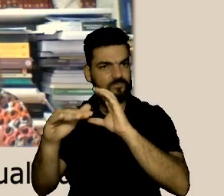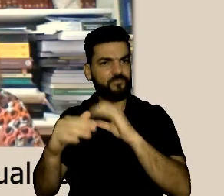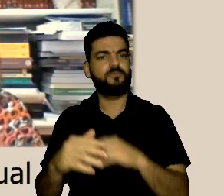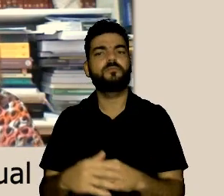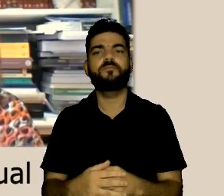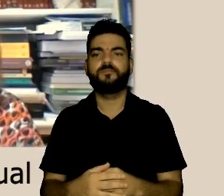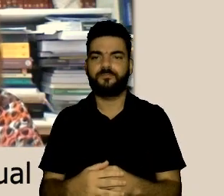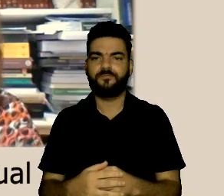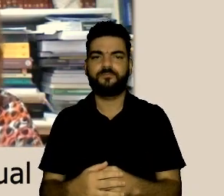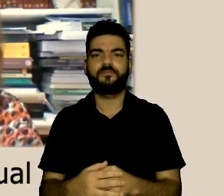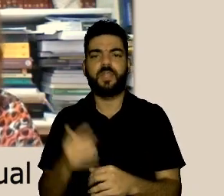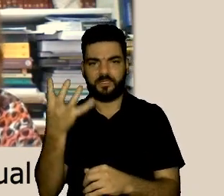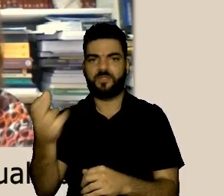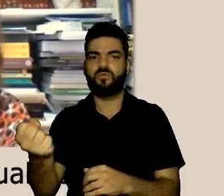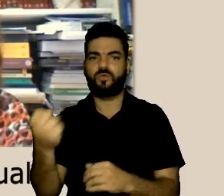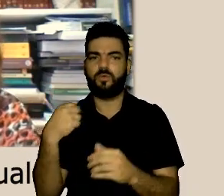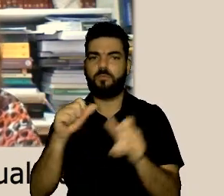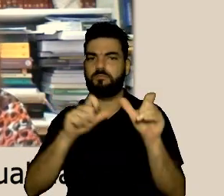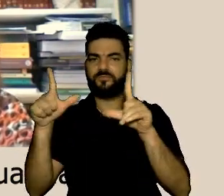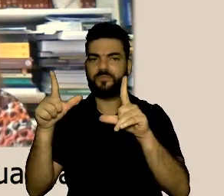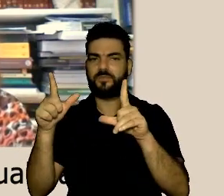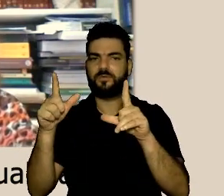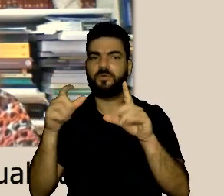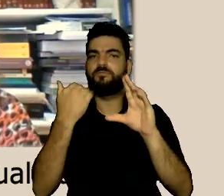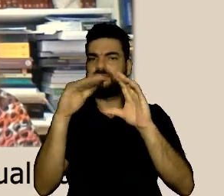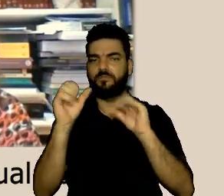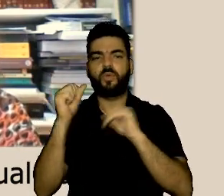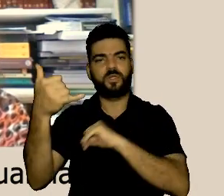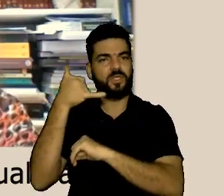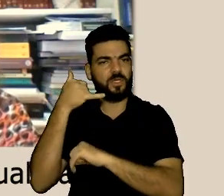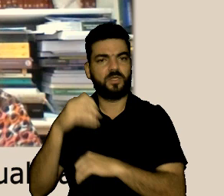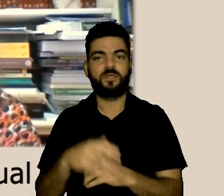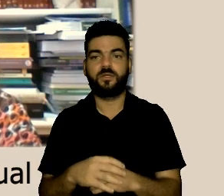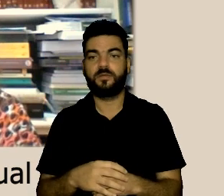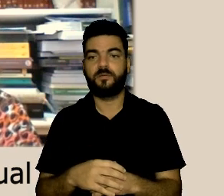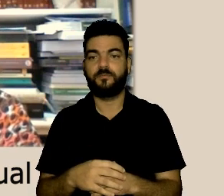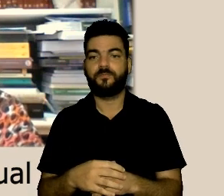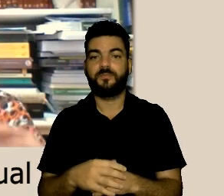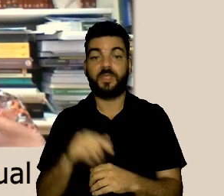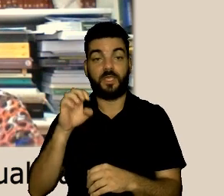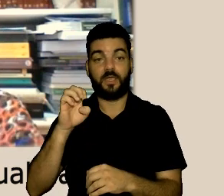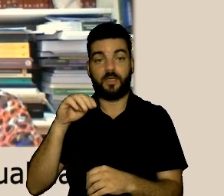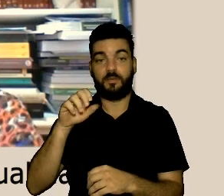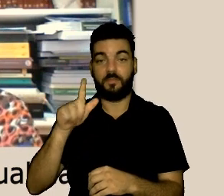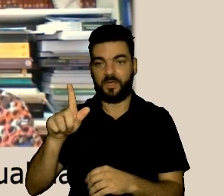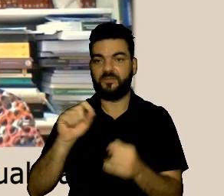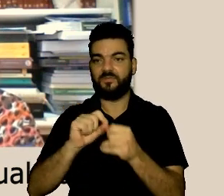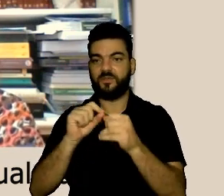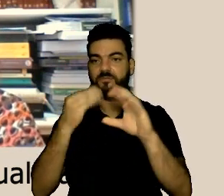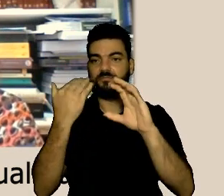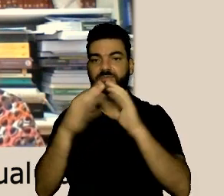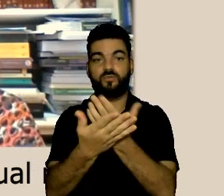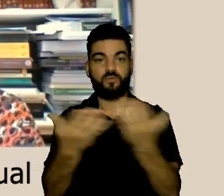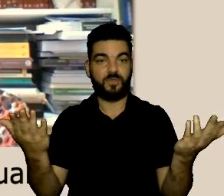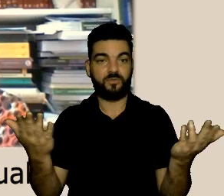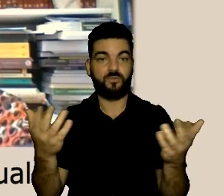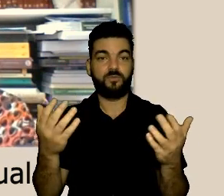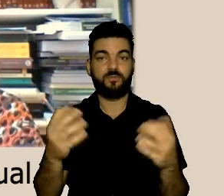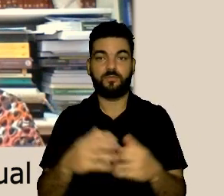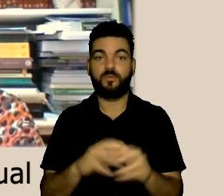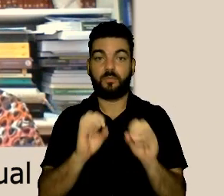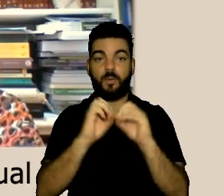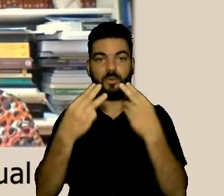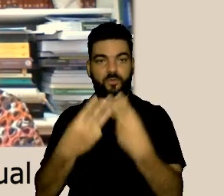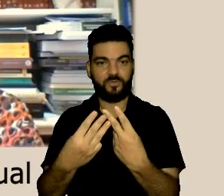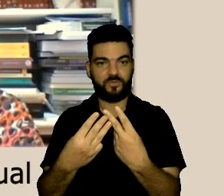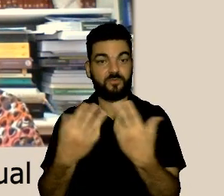palestra mas quem quiser também pode entrar em contato com a EMAG que a EMAG e a Lumena autorizou que a pessoa pode entrar em contato e a